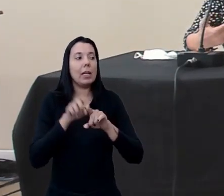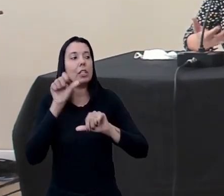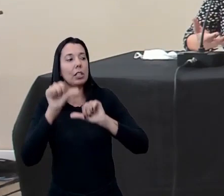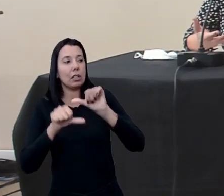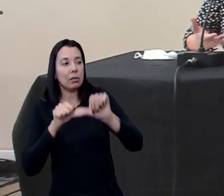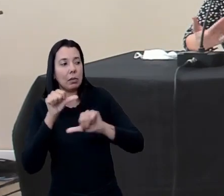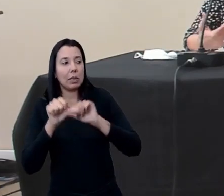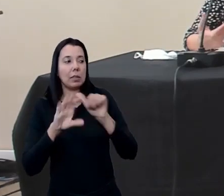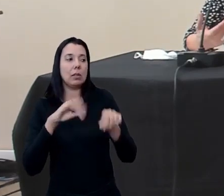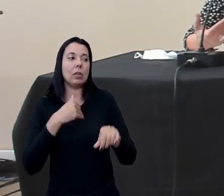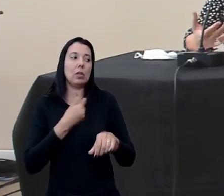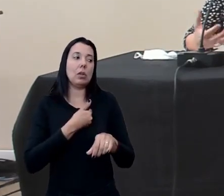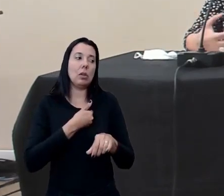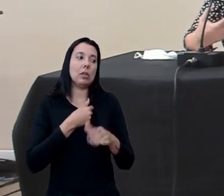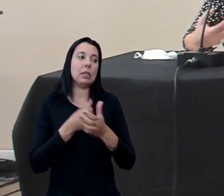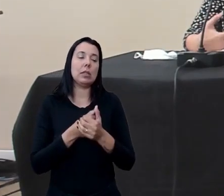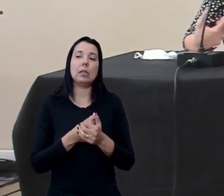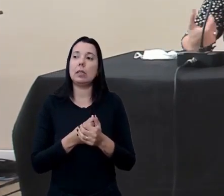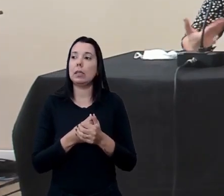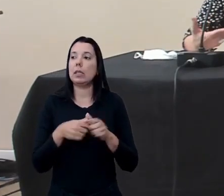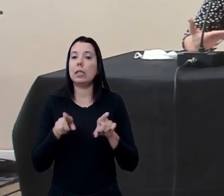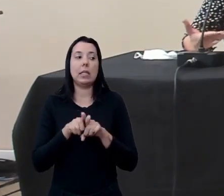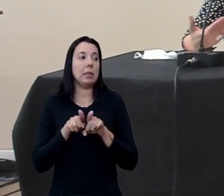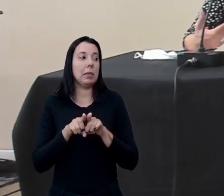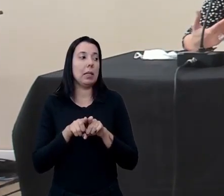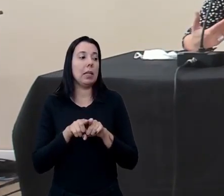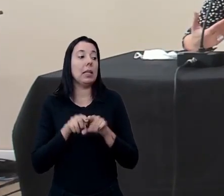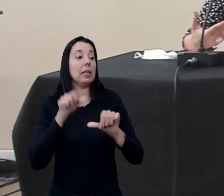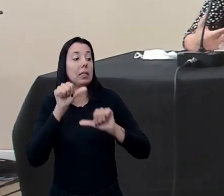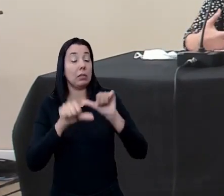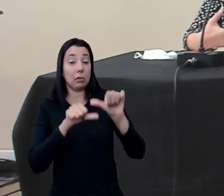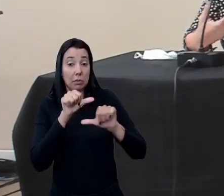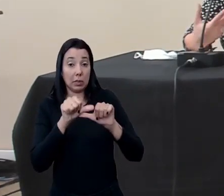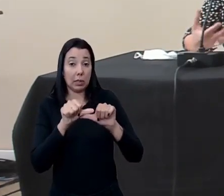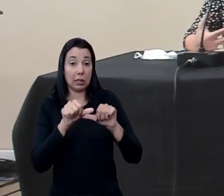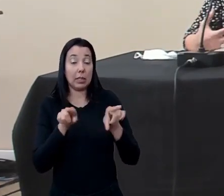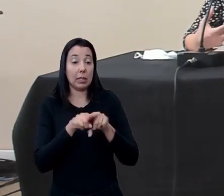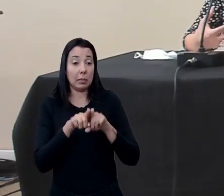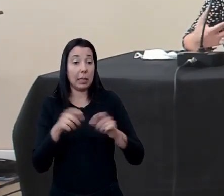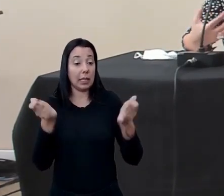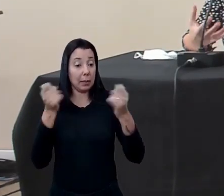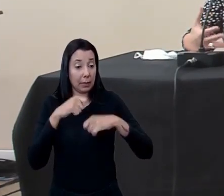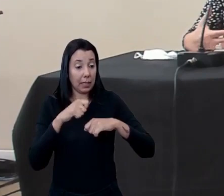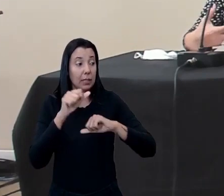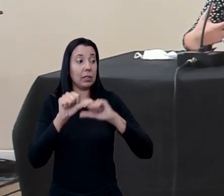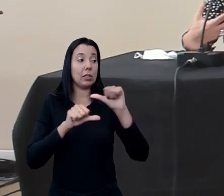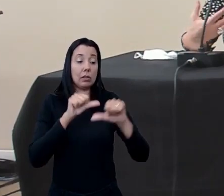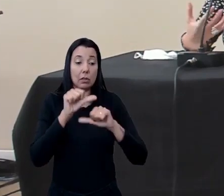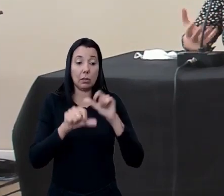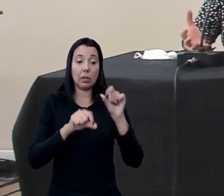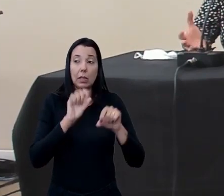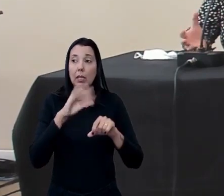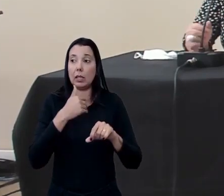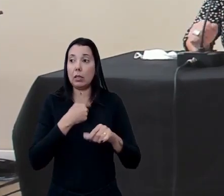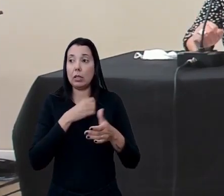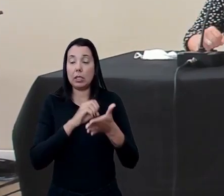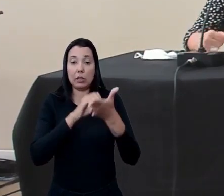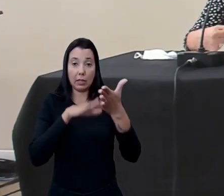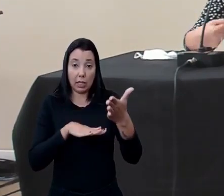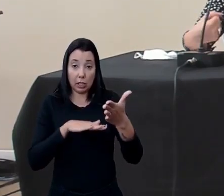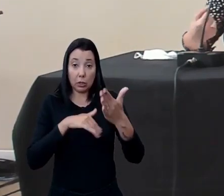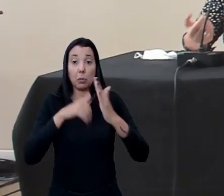transformação nossa e nos transformando a gente ser capaz também de transformar a nossa atividade